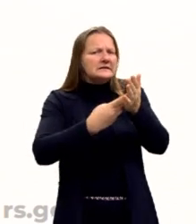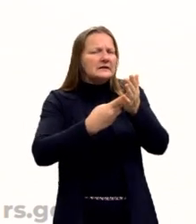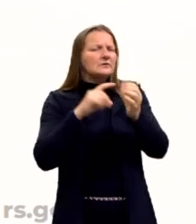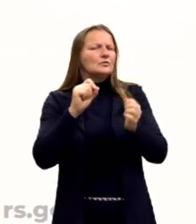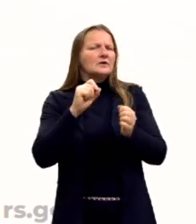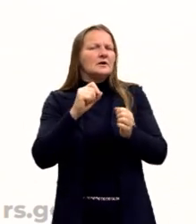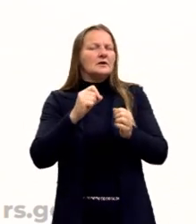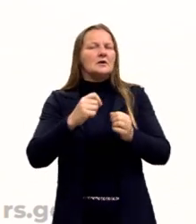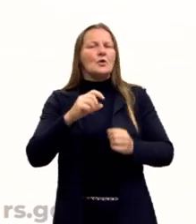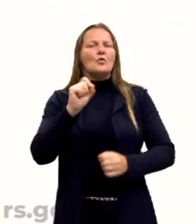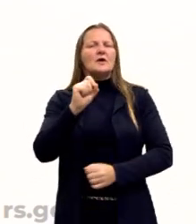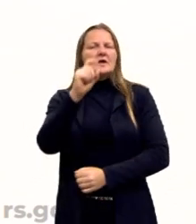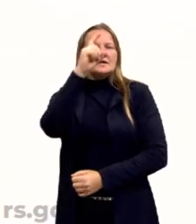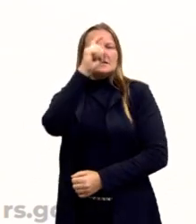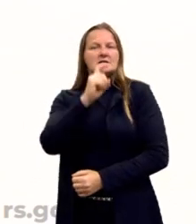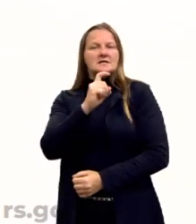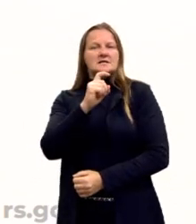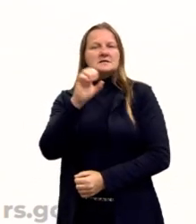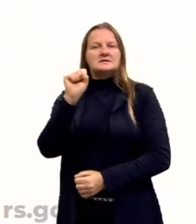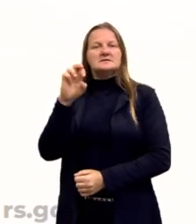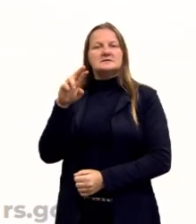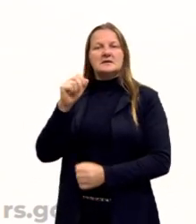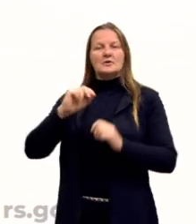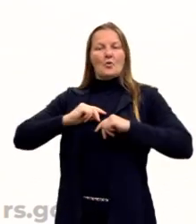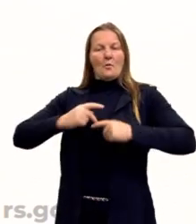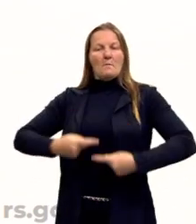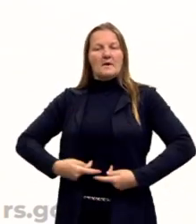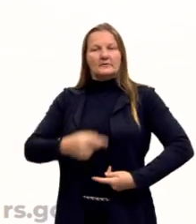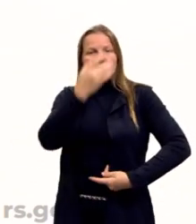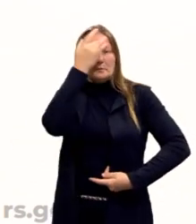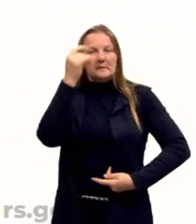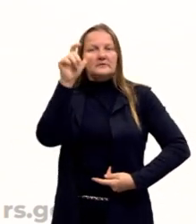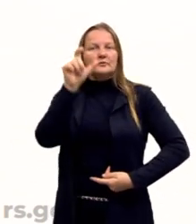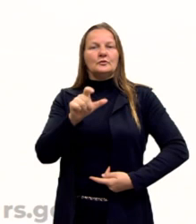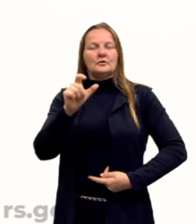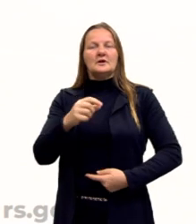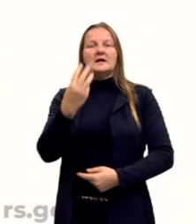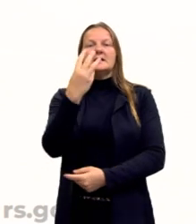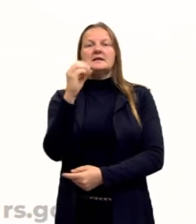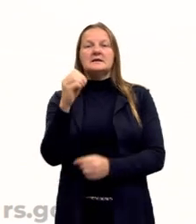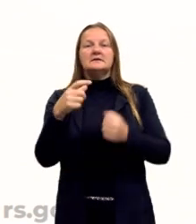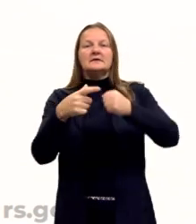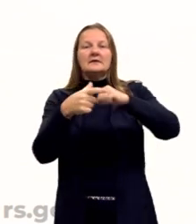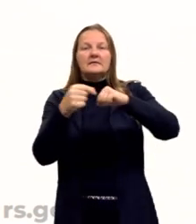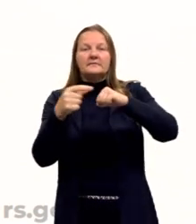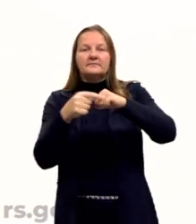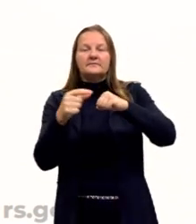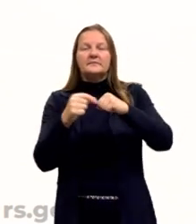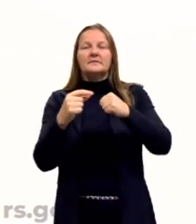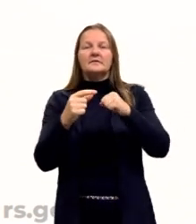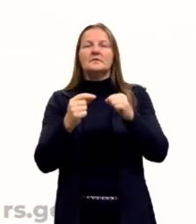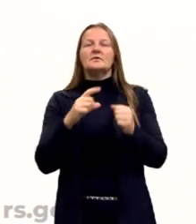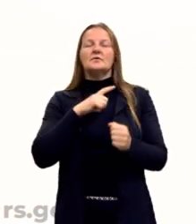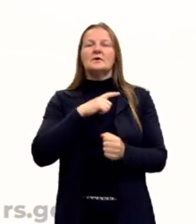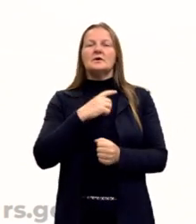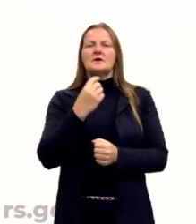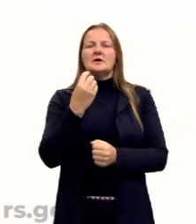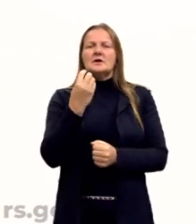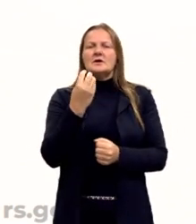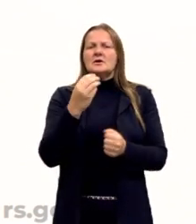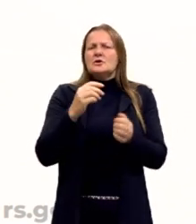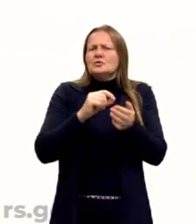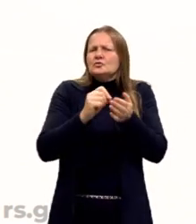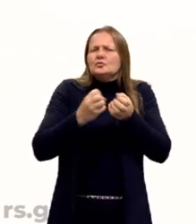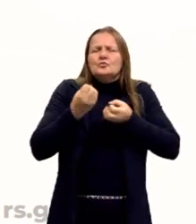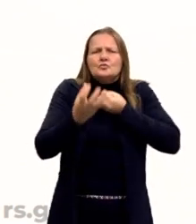e aí o que é ser humano? Em seus 30 artigos estão listados os direitos básicos para a promoção de uma